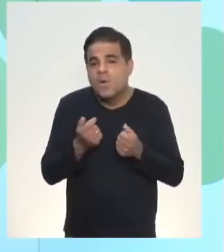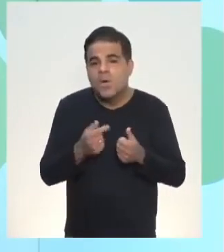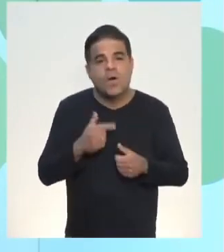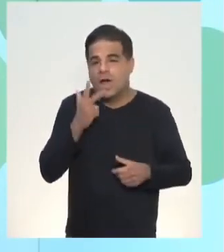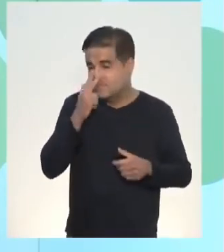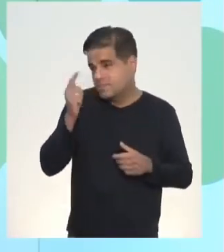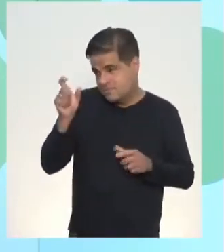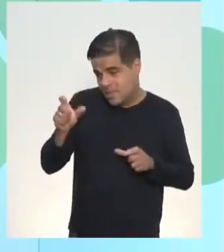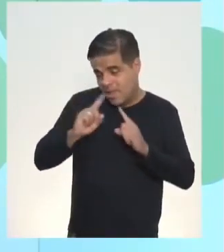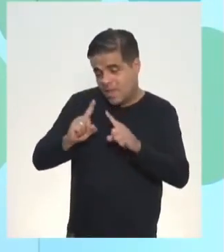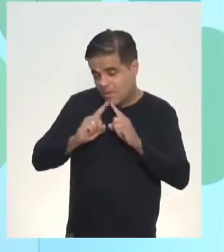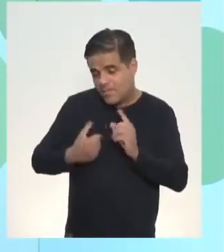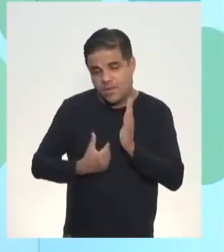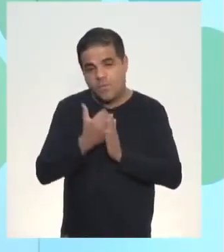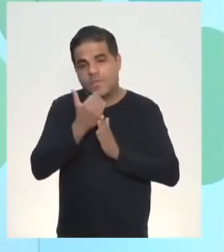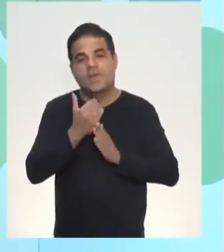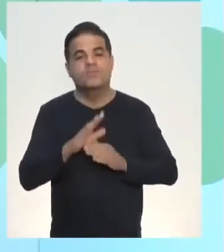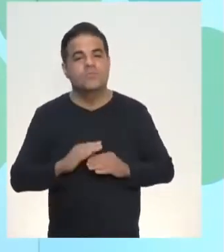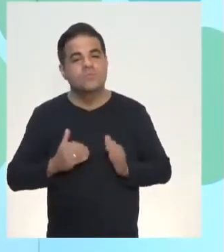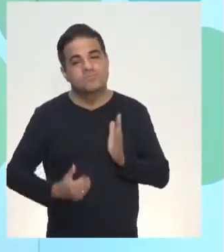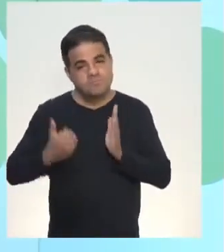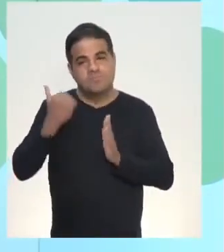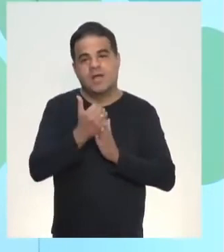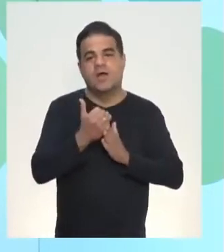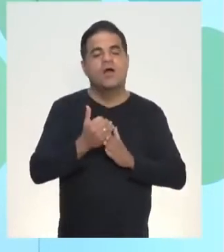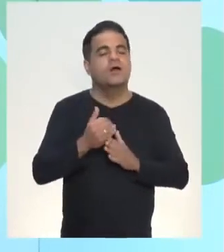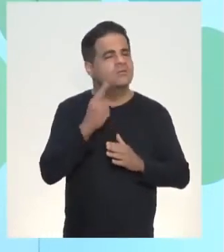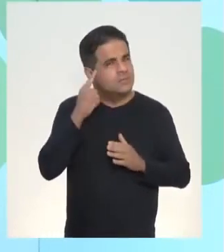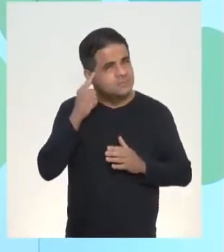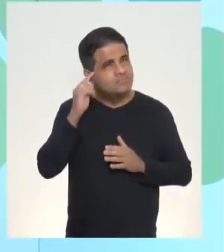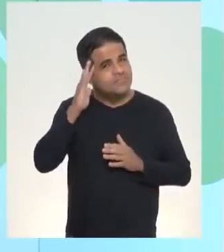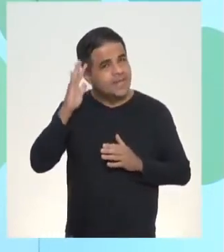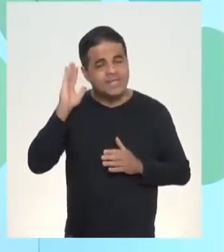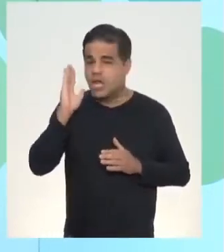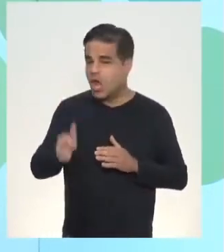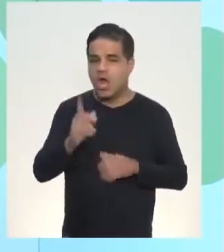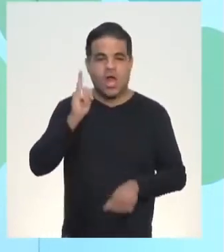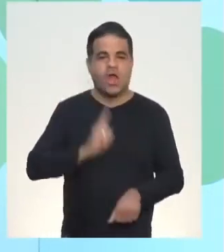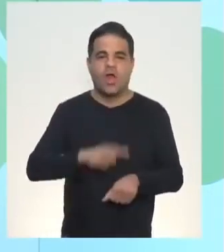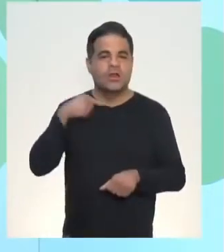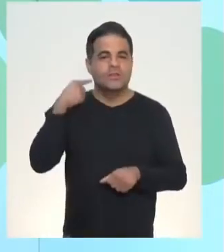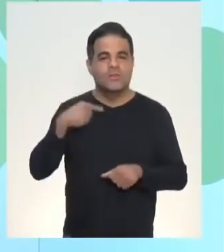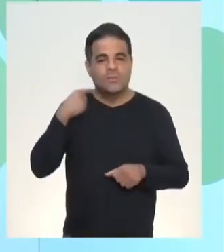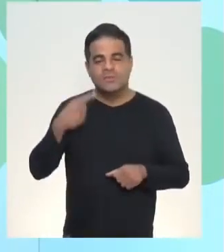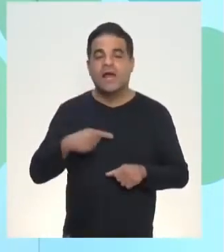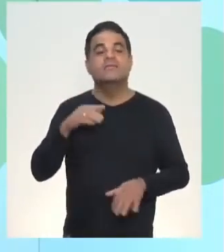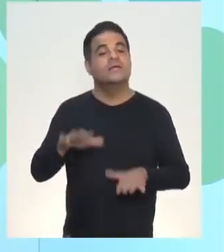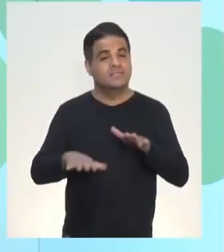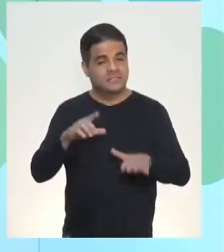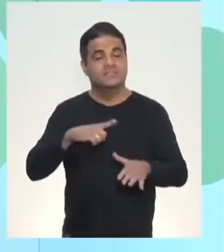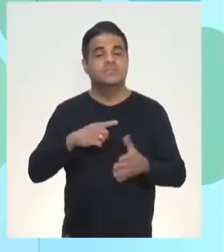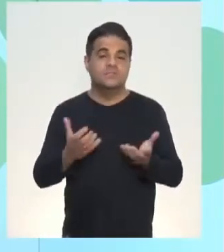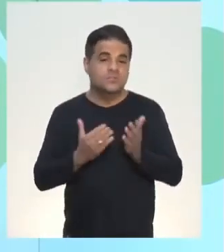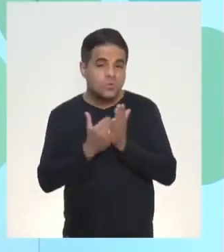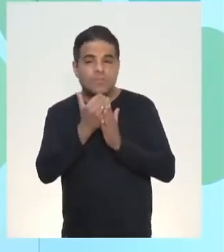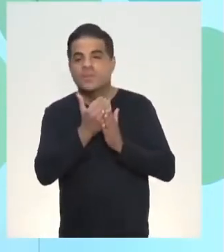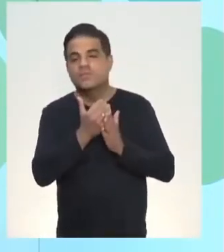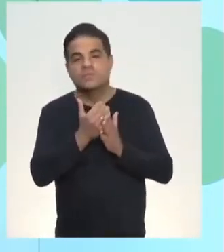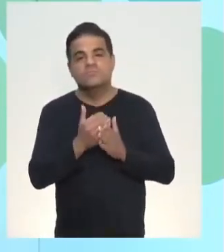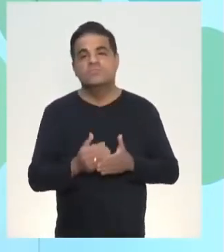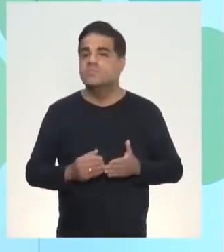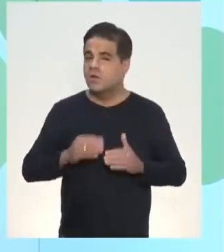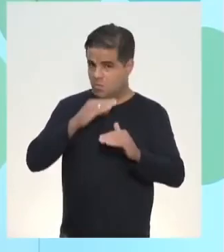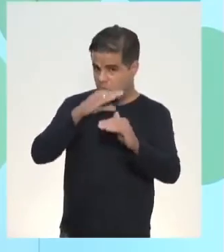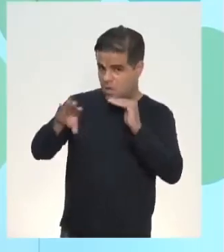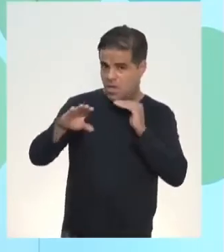um aumento maior. Pode ser. Os funcionários. Porque a gente já pensa logo nos deputados. Mas, olha, às vezes eu queria um aumento maior, então eu vou